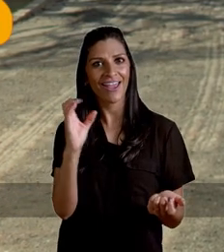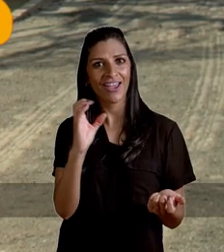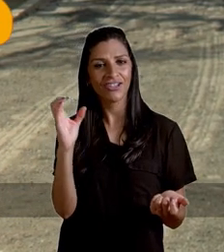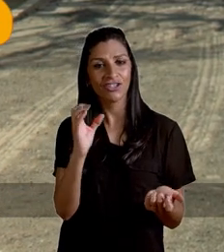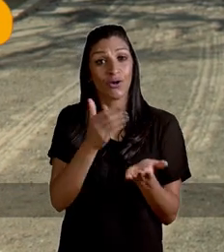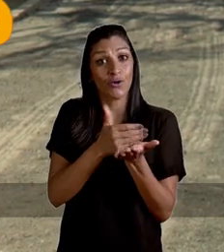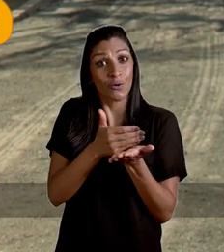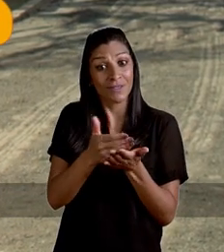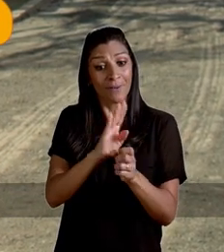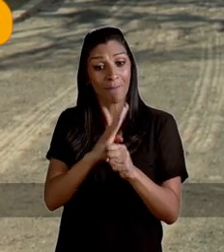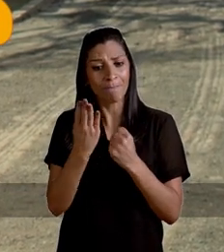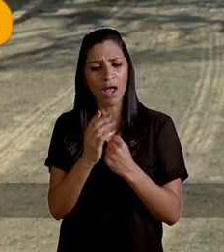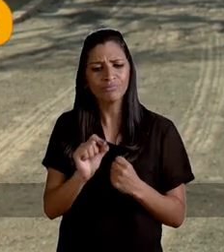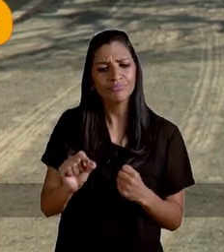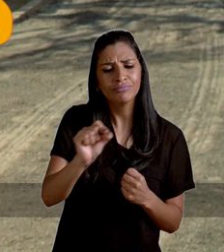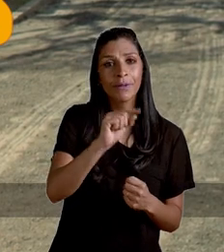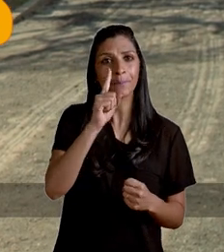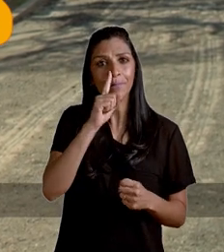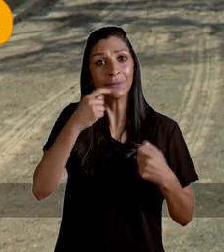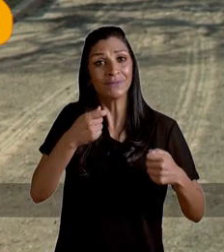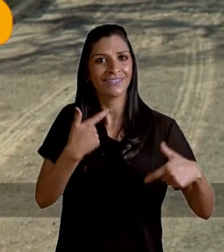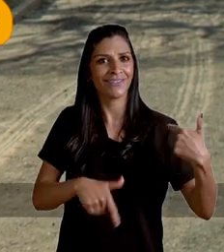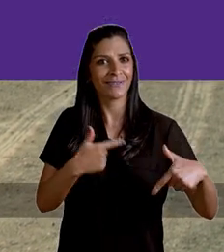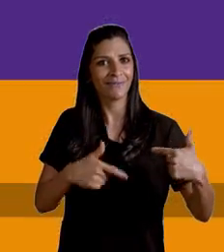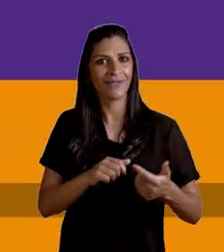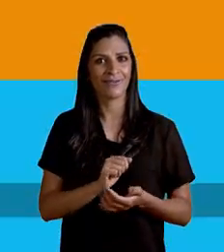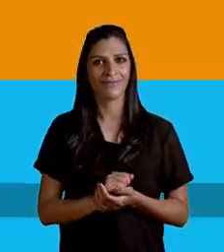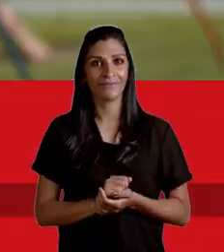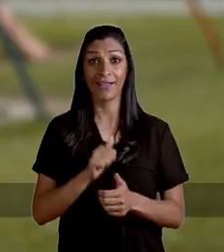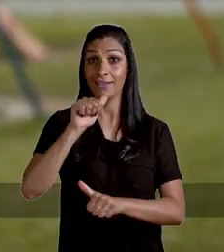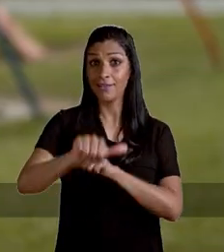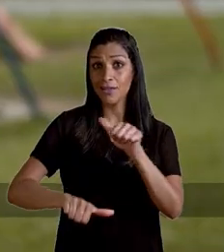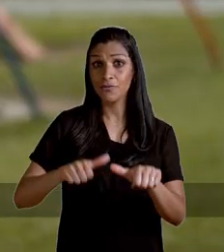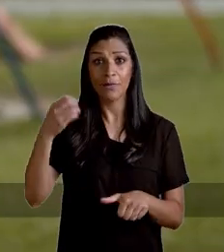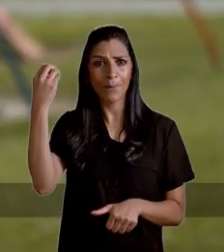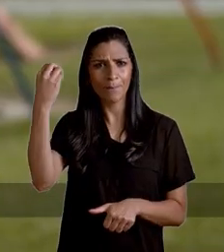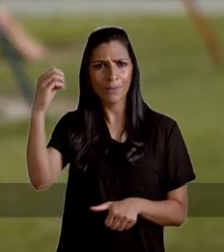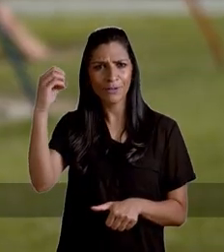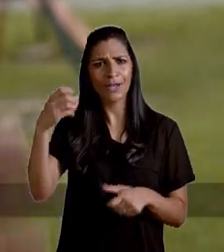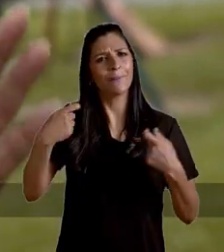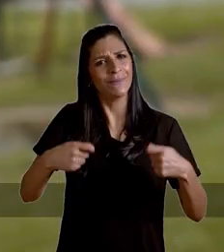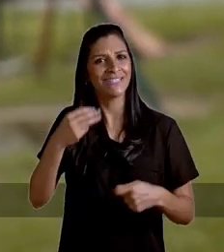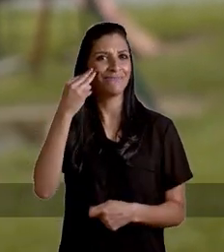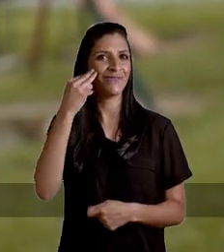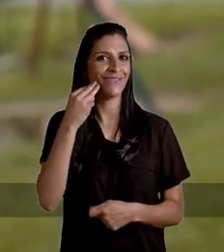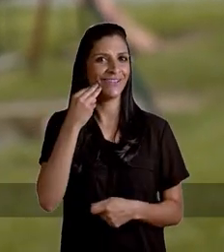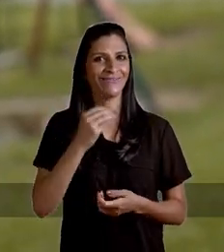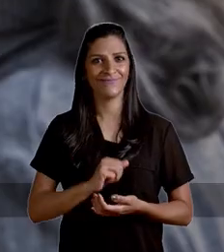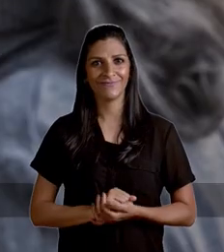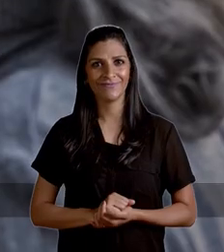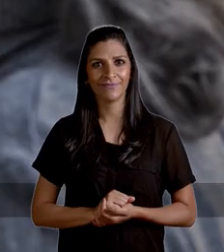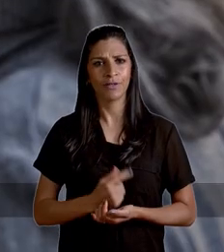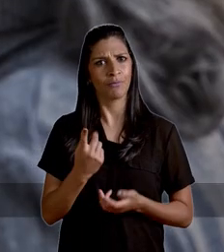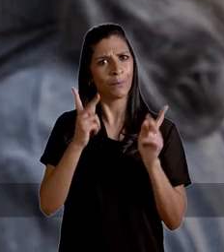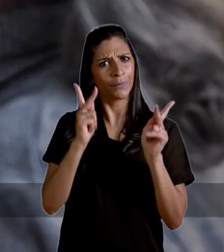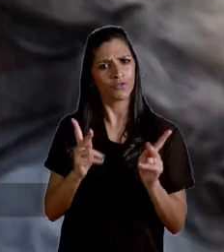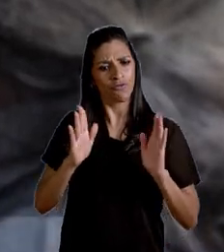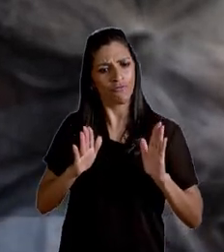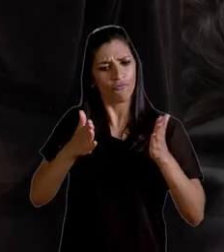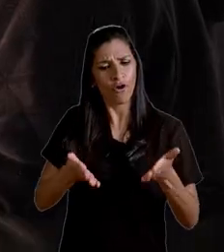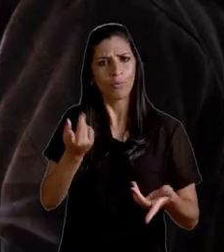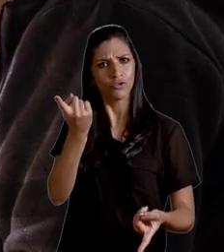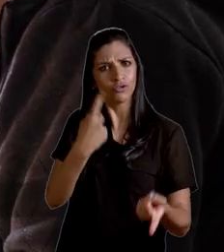creches, começando pelos bairros onde há mais mães trabalhadoras. Para transformar Porto Alegre, tem que ser Manuela. Alguém com